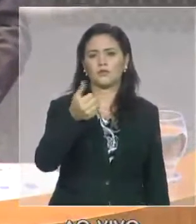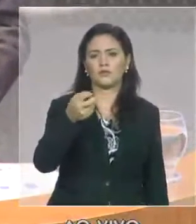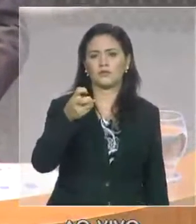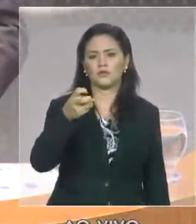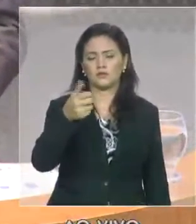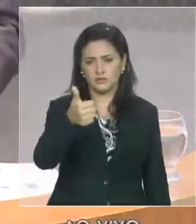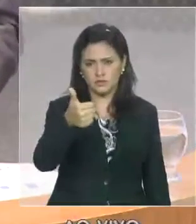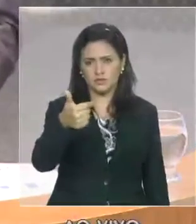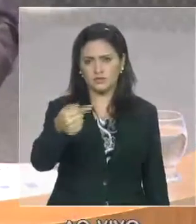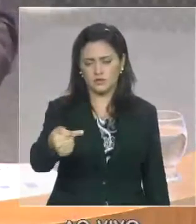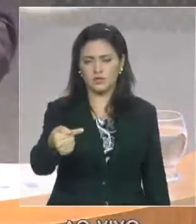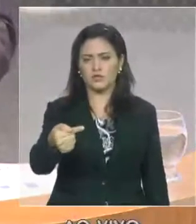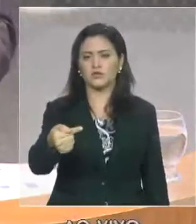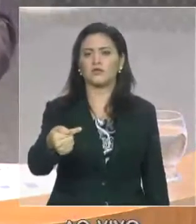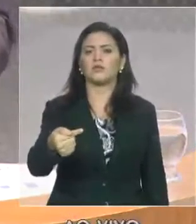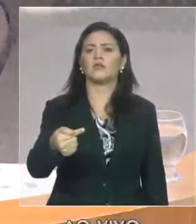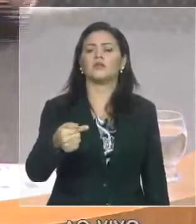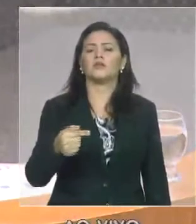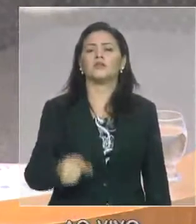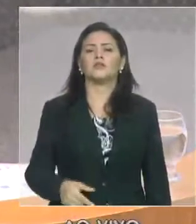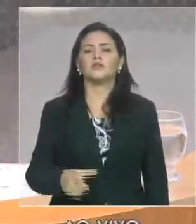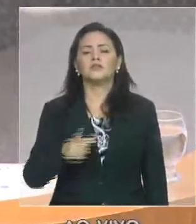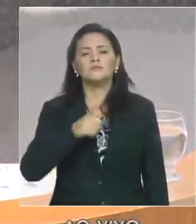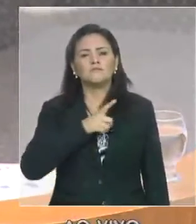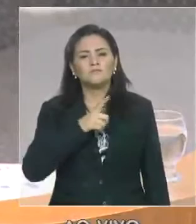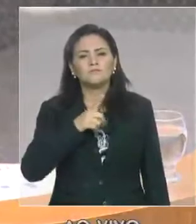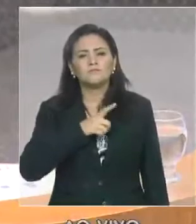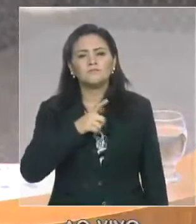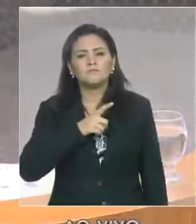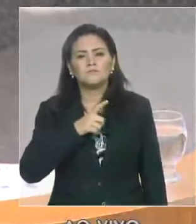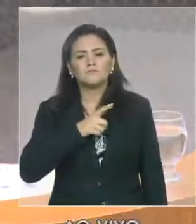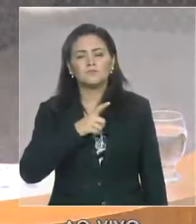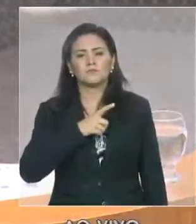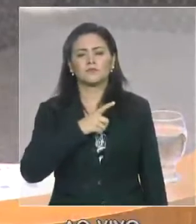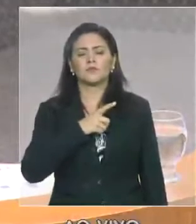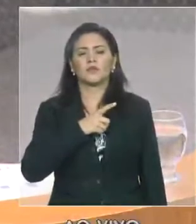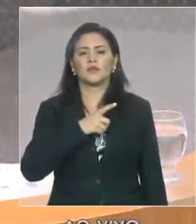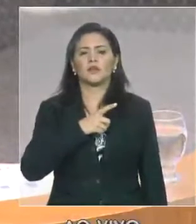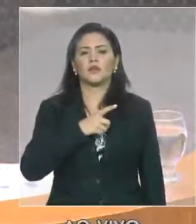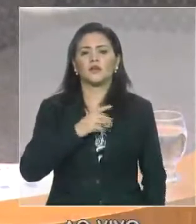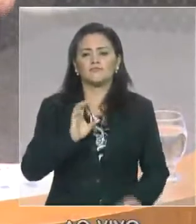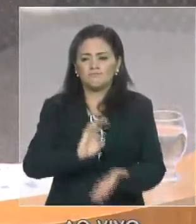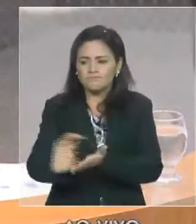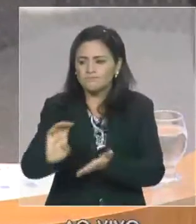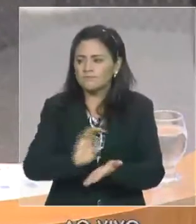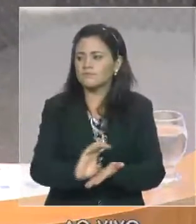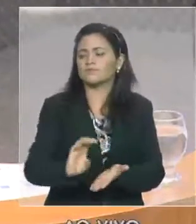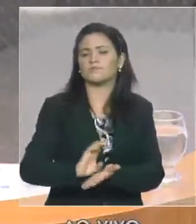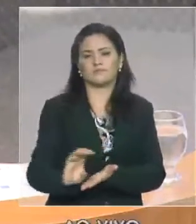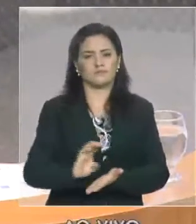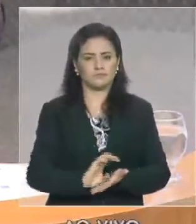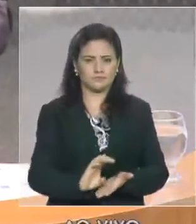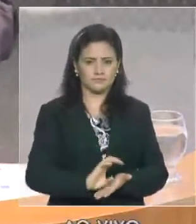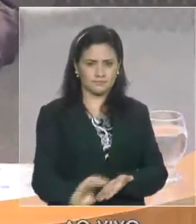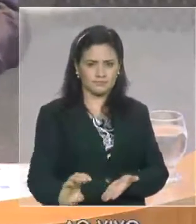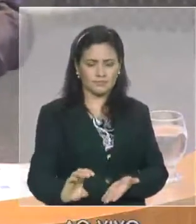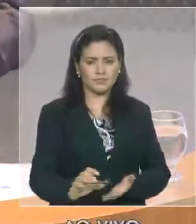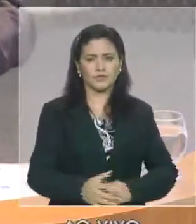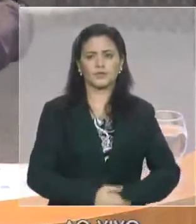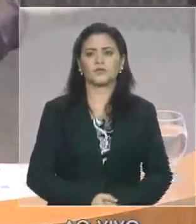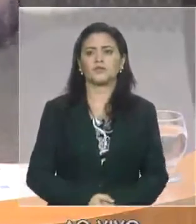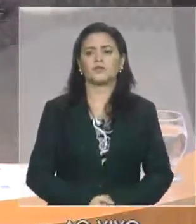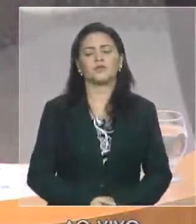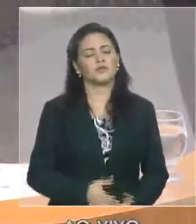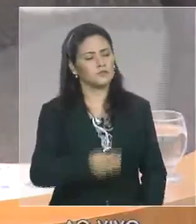sendo R 160 milhões neste ano. São receitas portuárias que faço questão de mencionar, excelentíssimo presidente